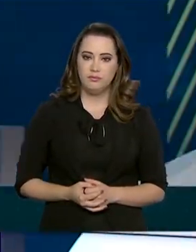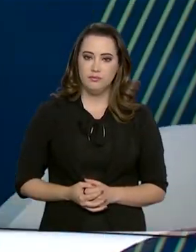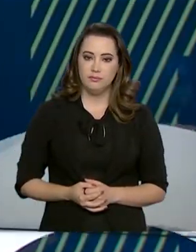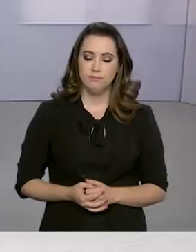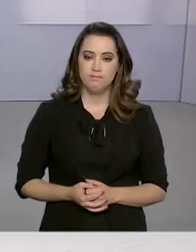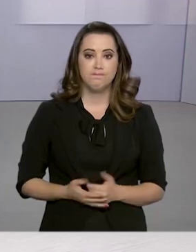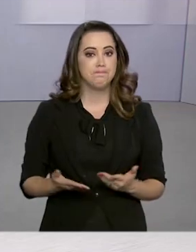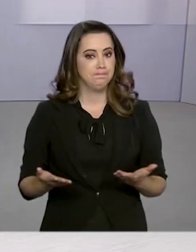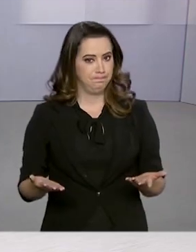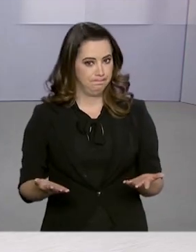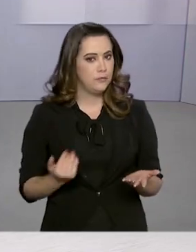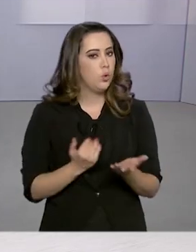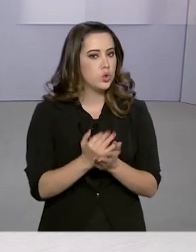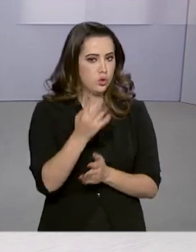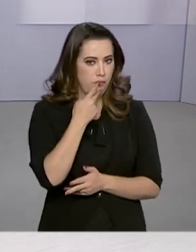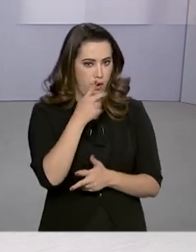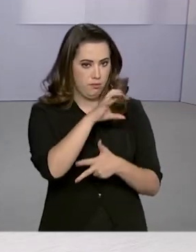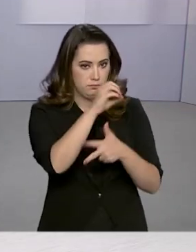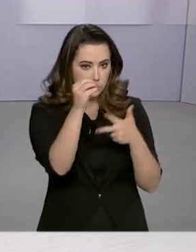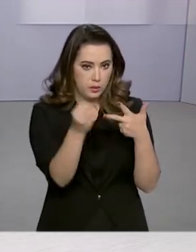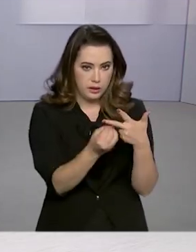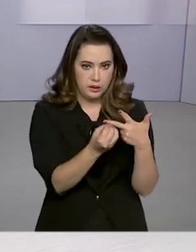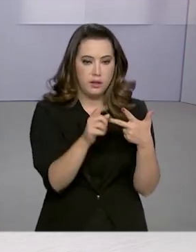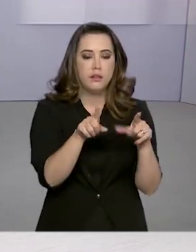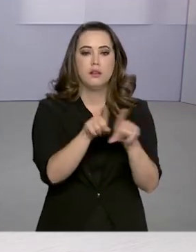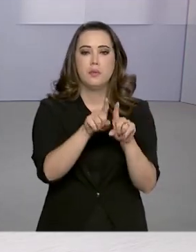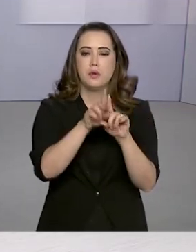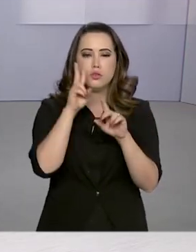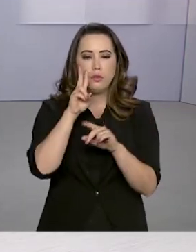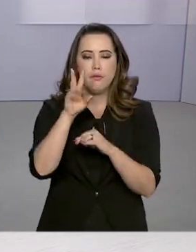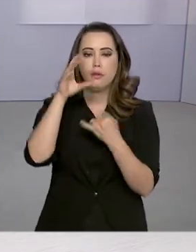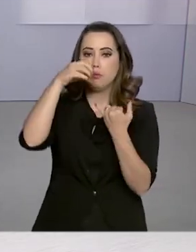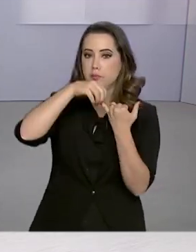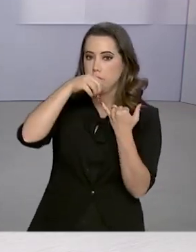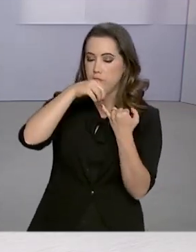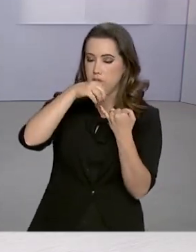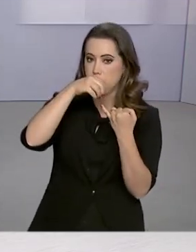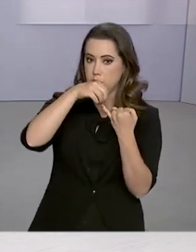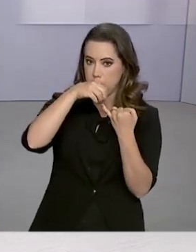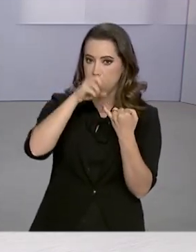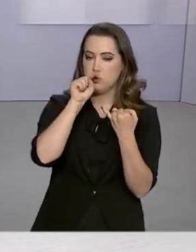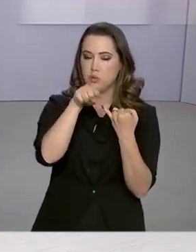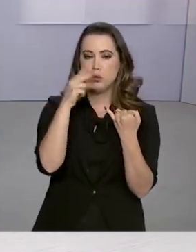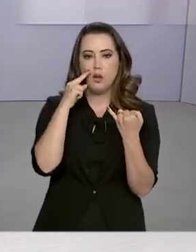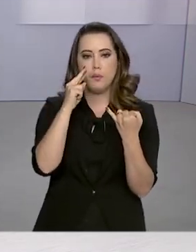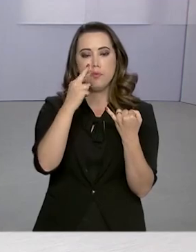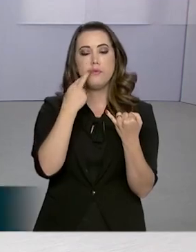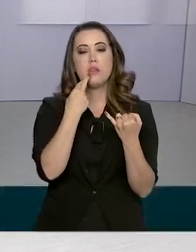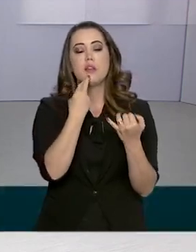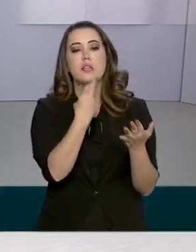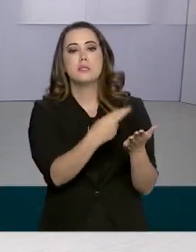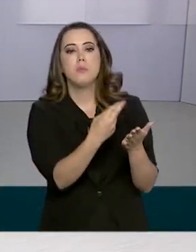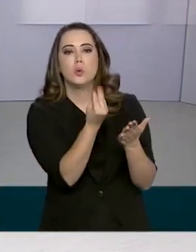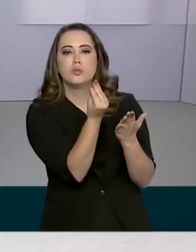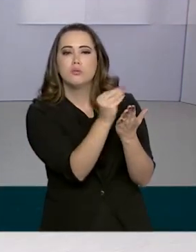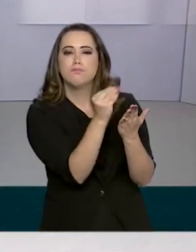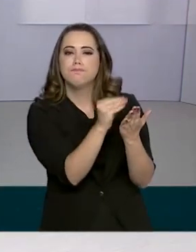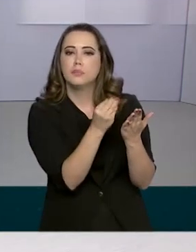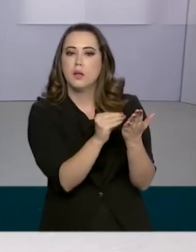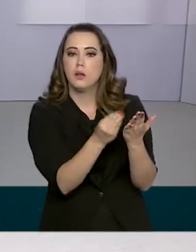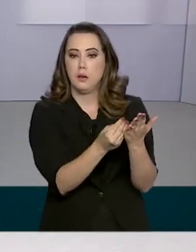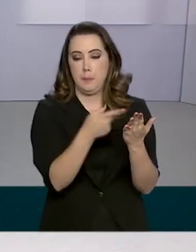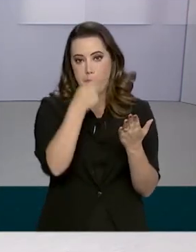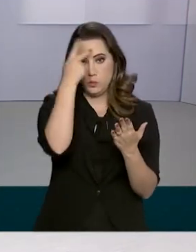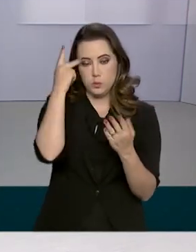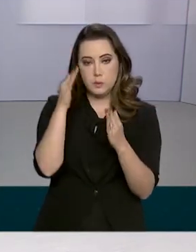E por falar em Enem, também já saíram no site do Inep os gabaritos oficiais dos candidatos que pediram reaplicação da